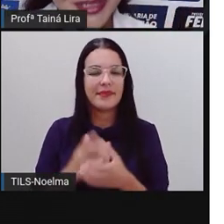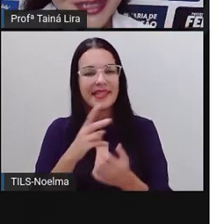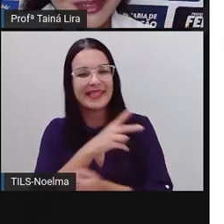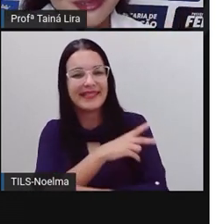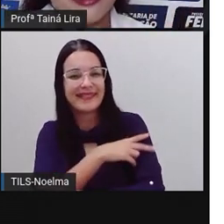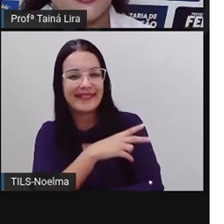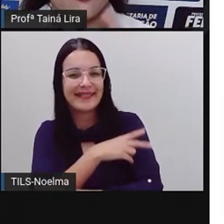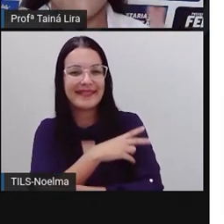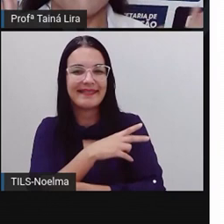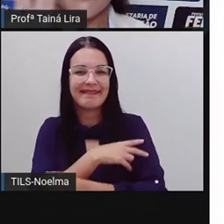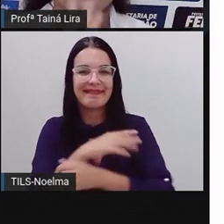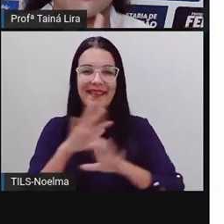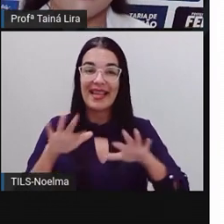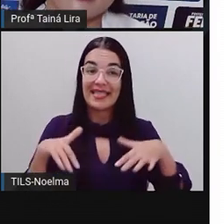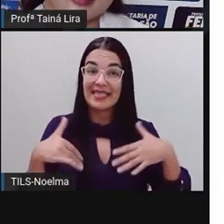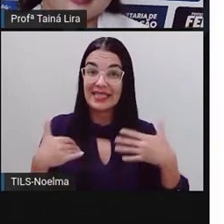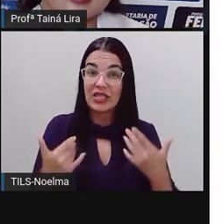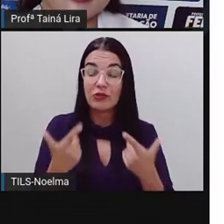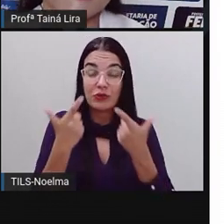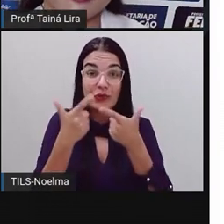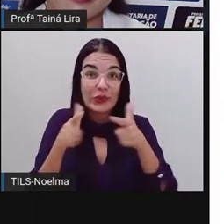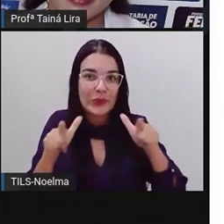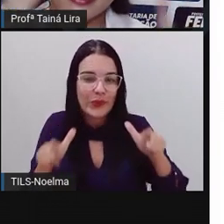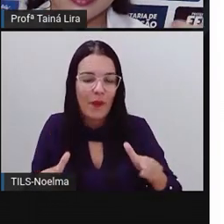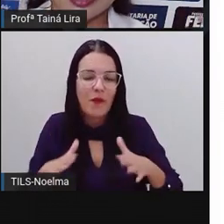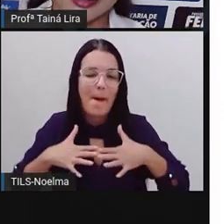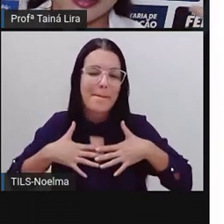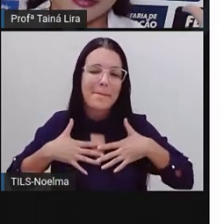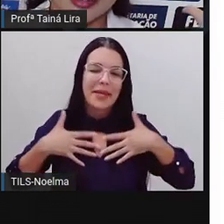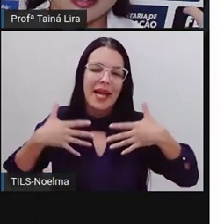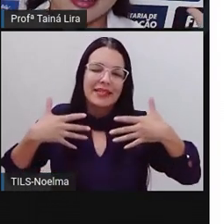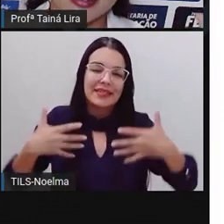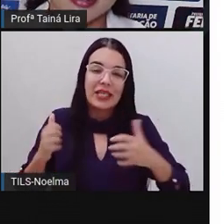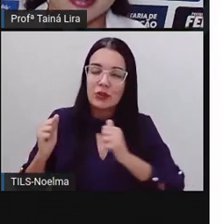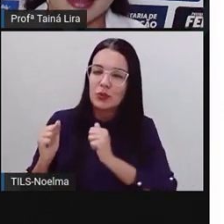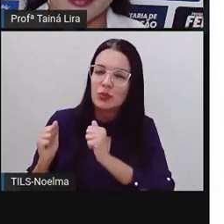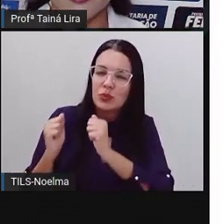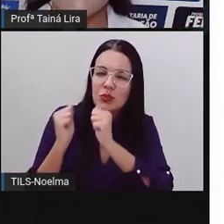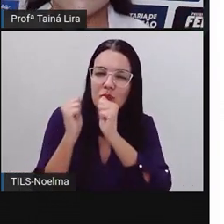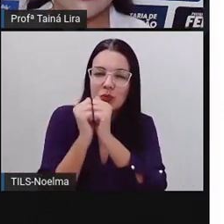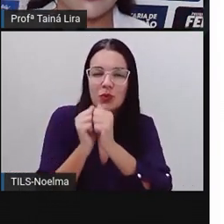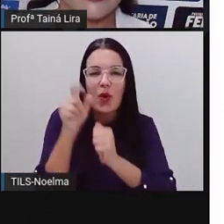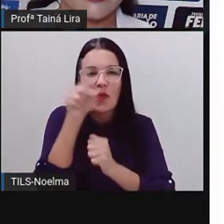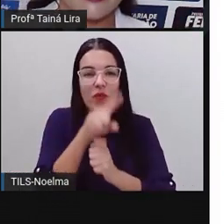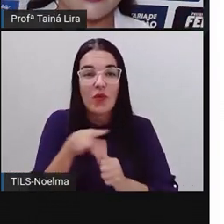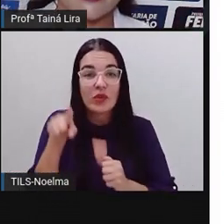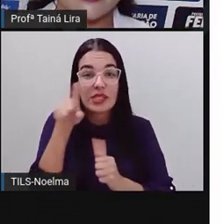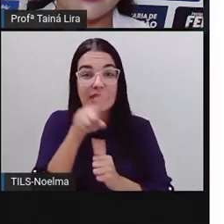Segundo ano, ó, mais uma vez, foi um prazer estar aqui com vocês, tá bom?